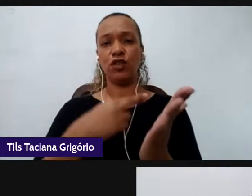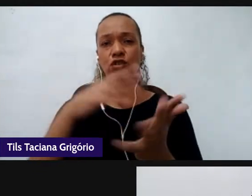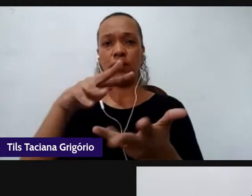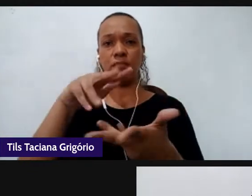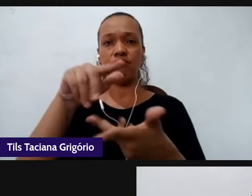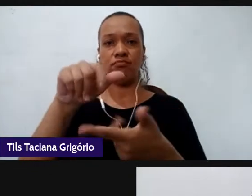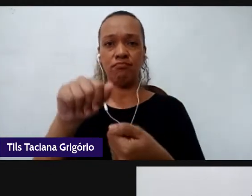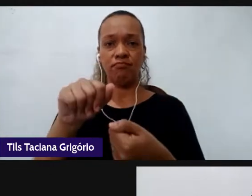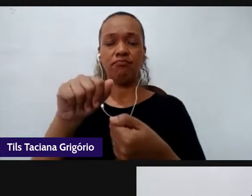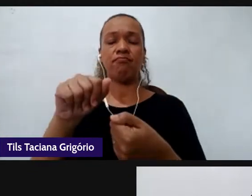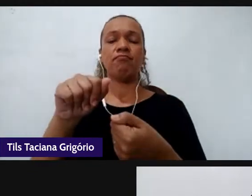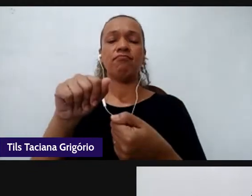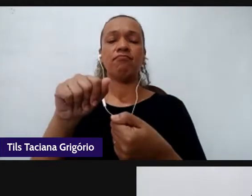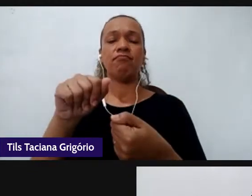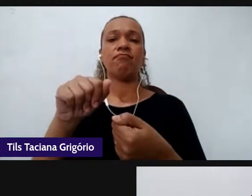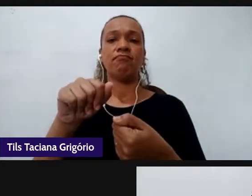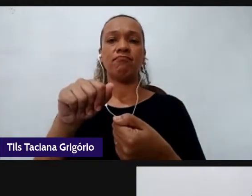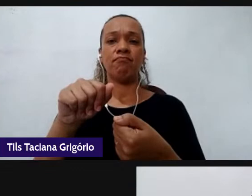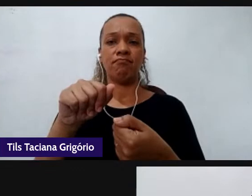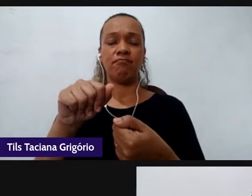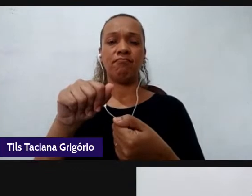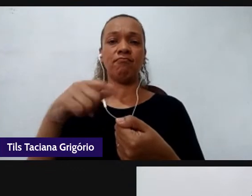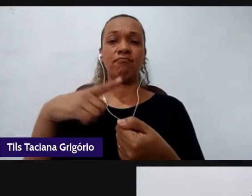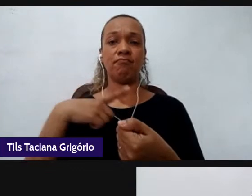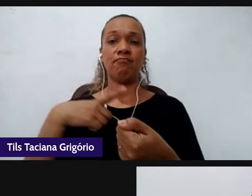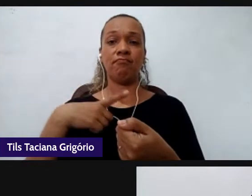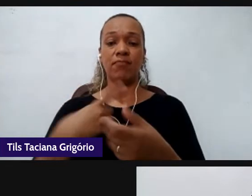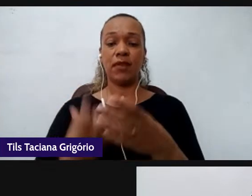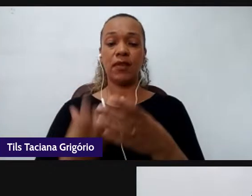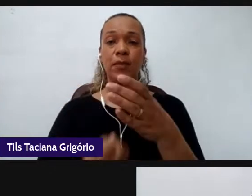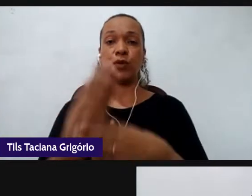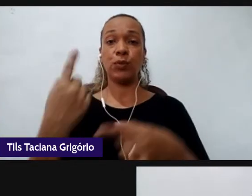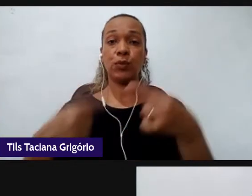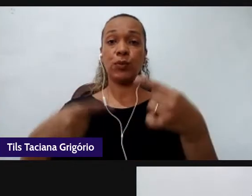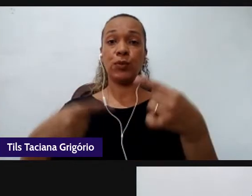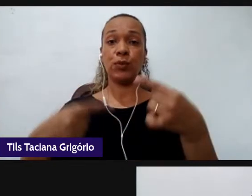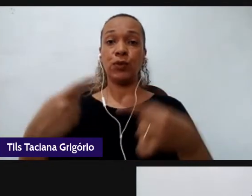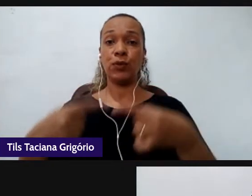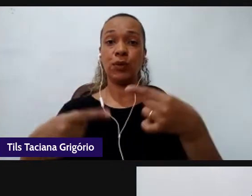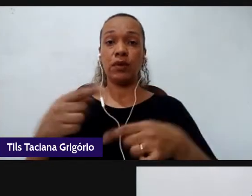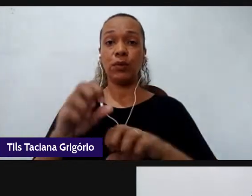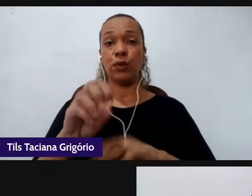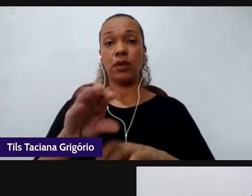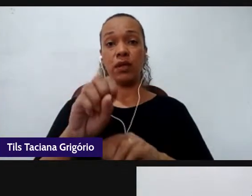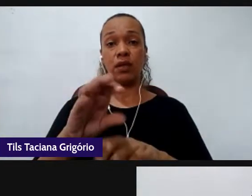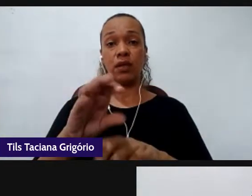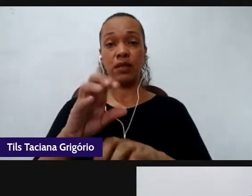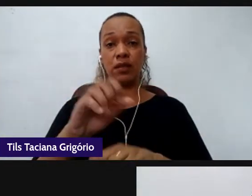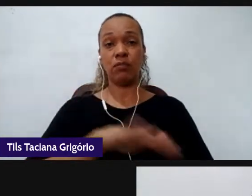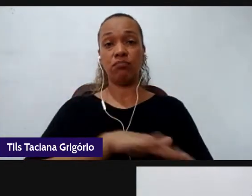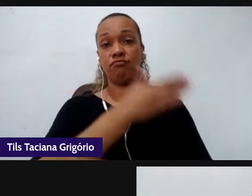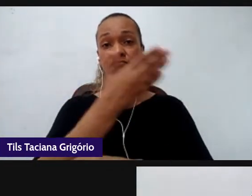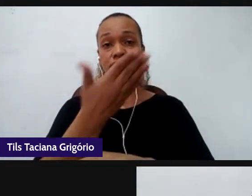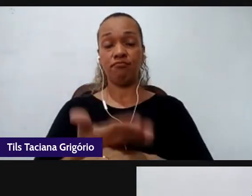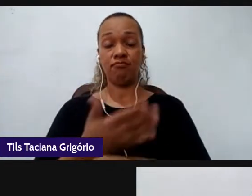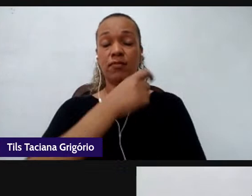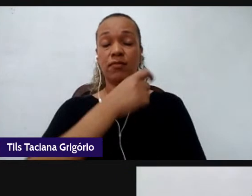o artigo intitulado A Implementação da Política de Educação Integral no Ensino Médio, uma revisão,